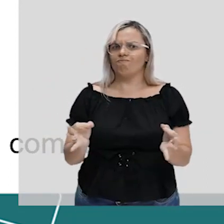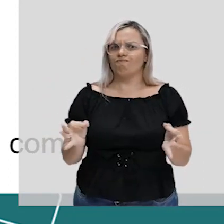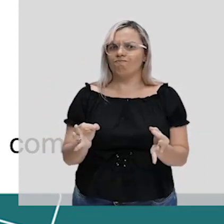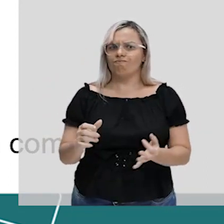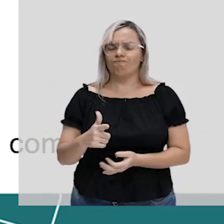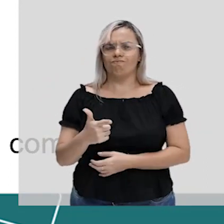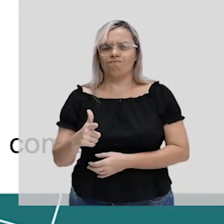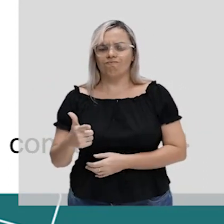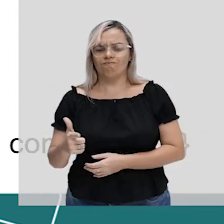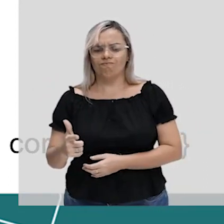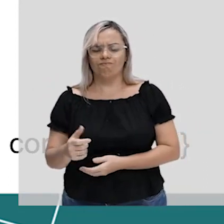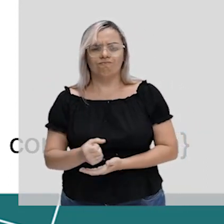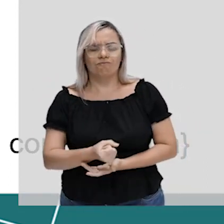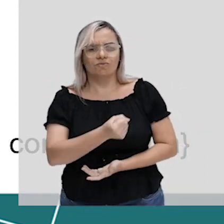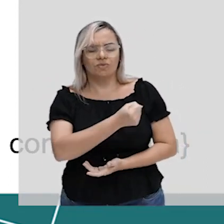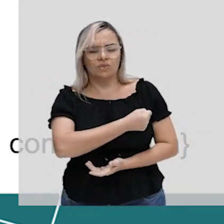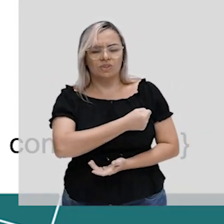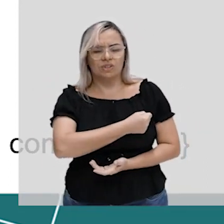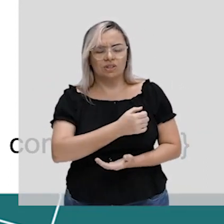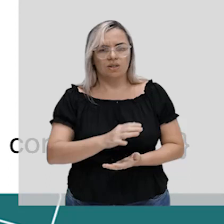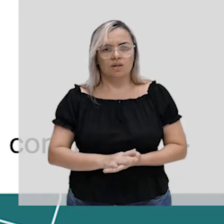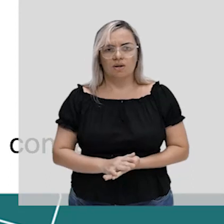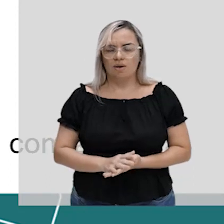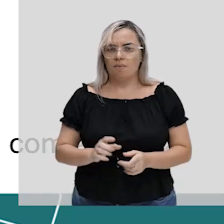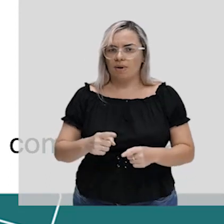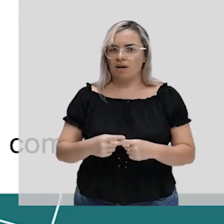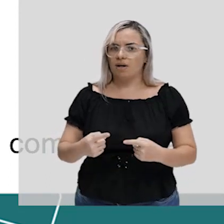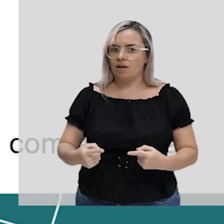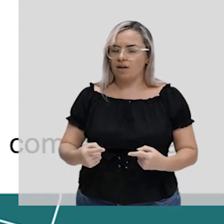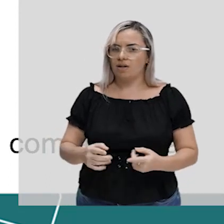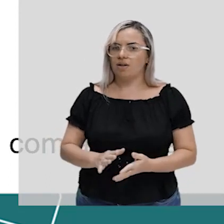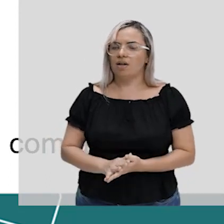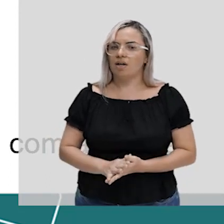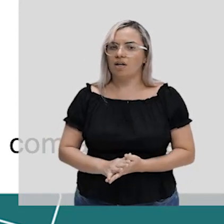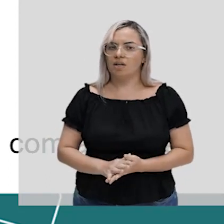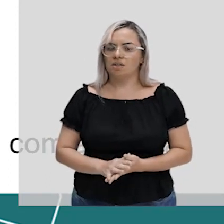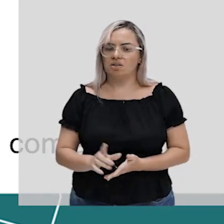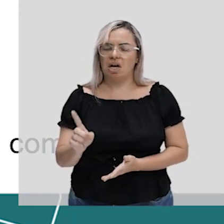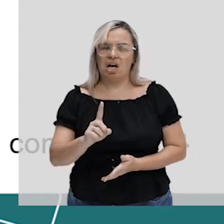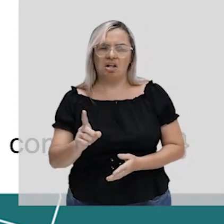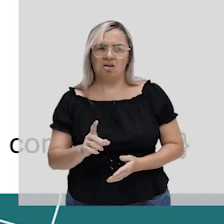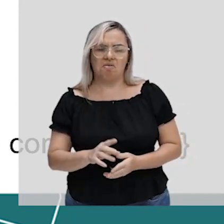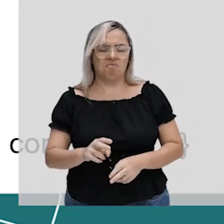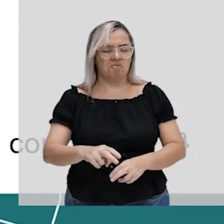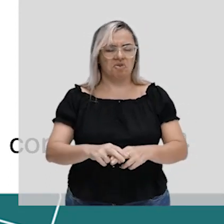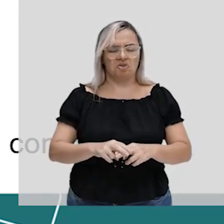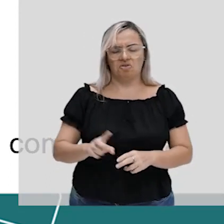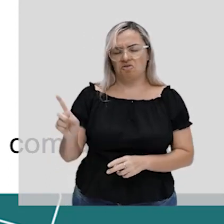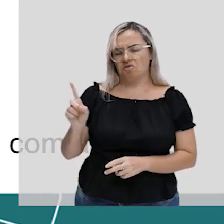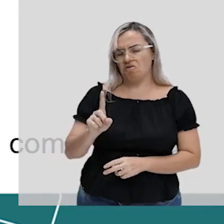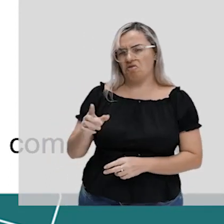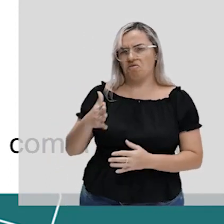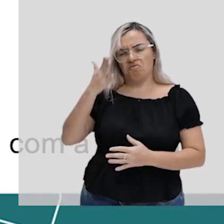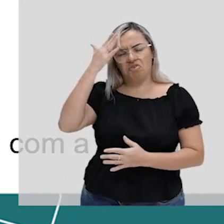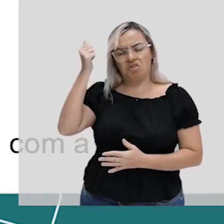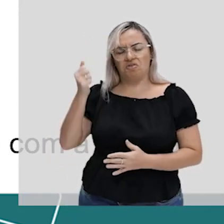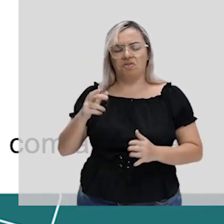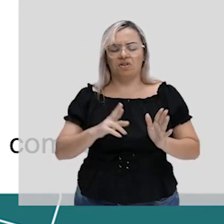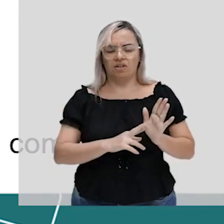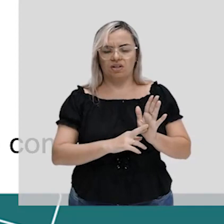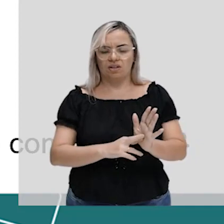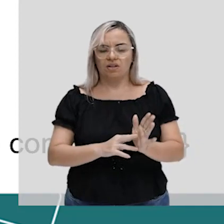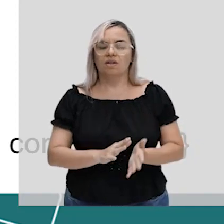isso deixamos, né, de fazer a representação desses conjuntos. Isso aí, para que você, mais uma vez,